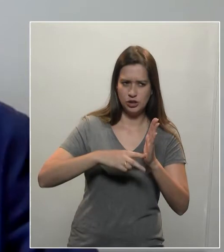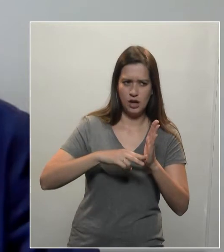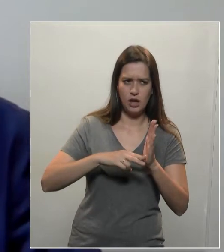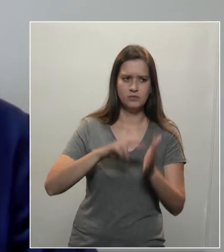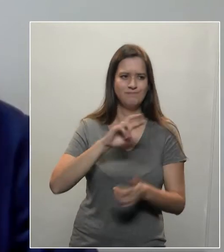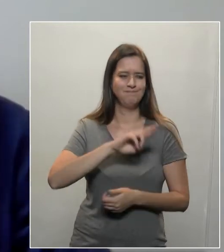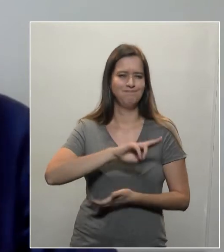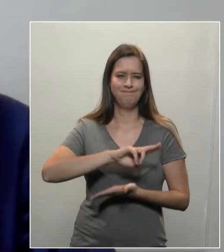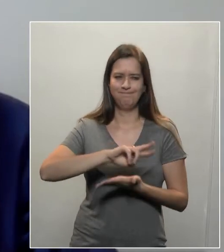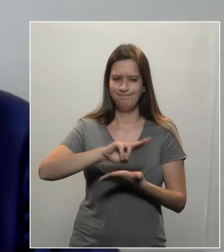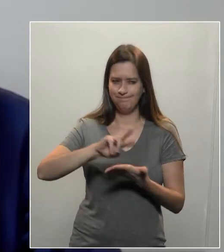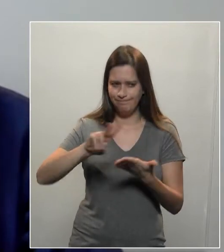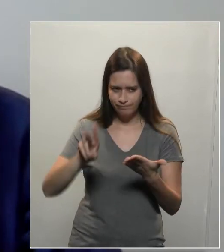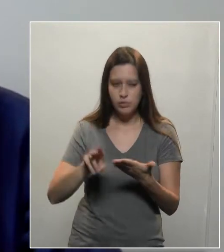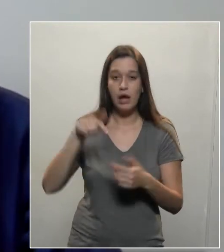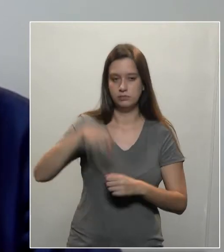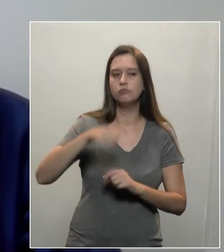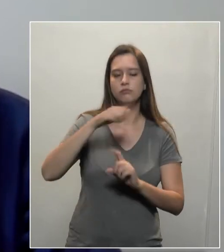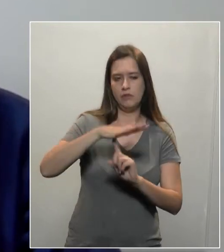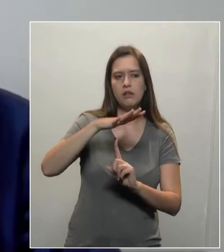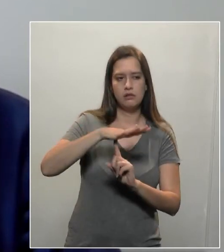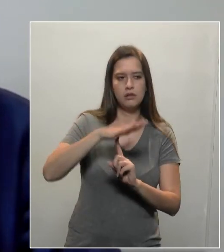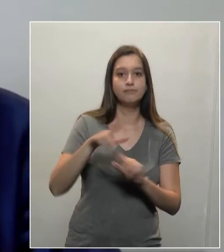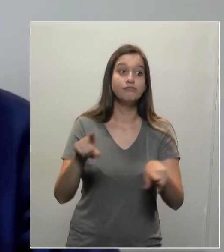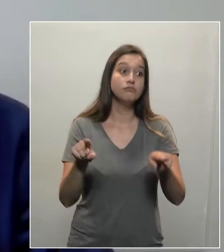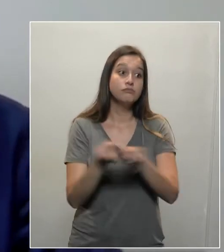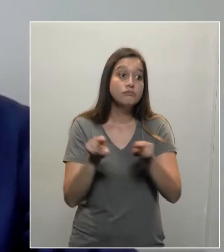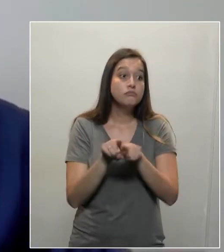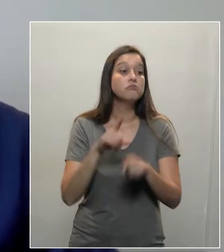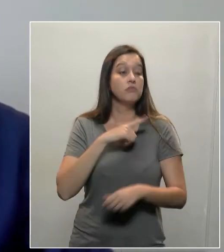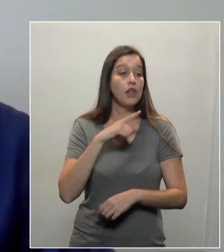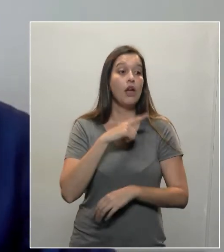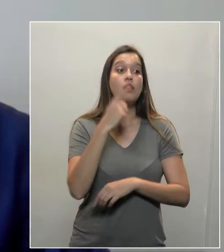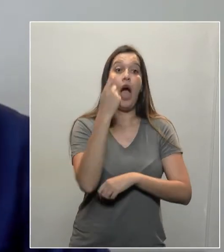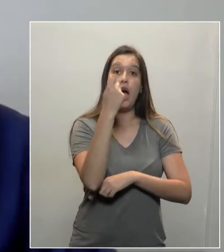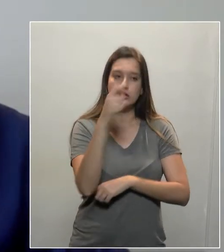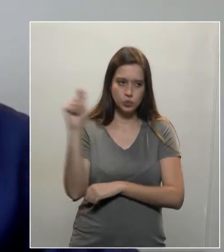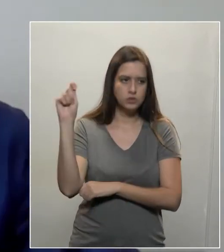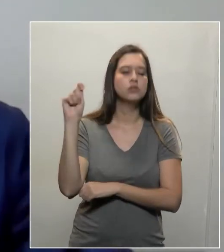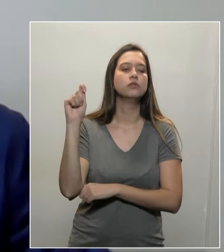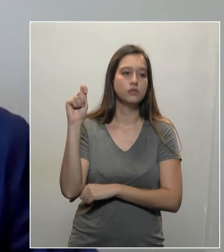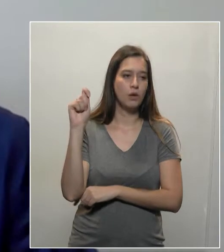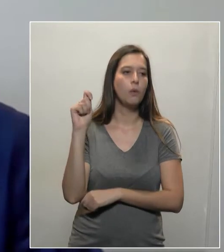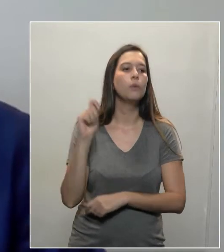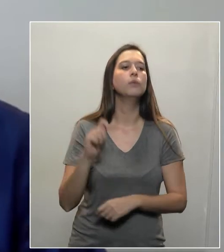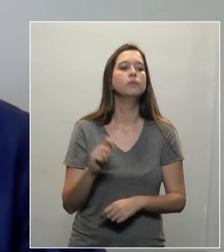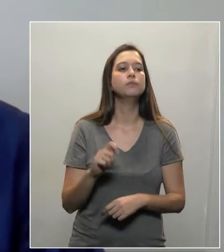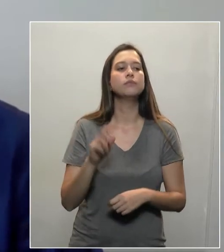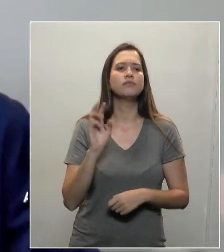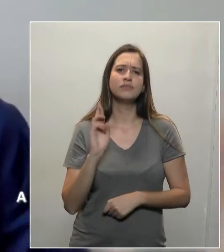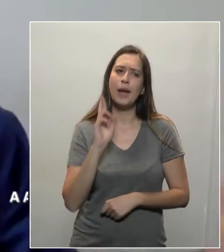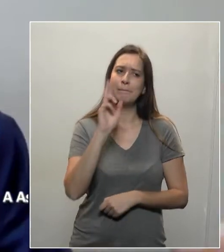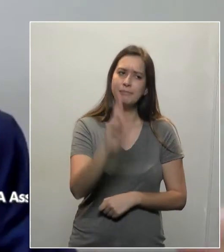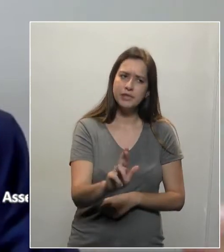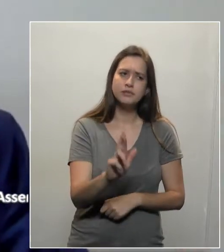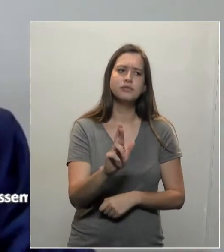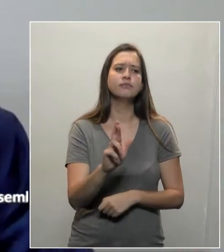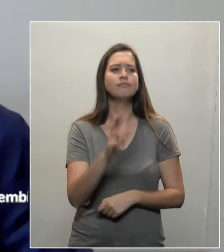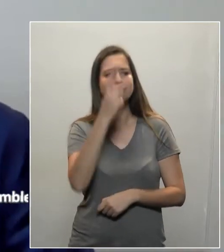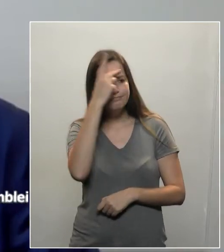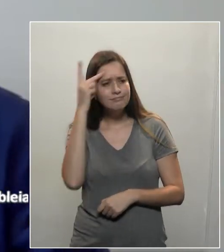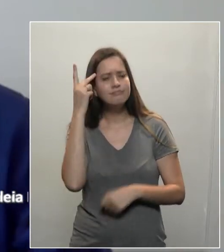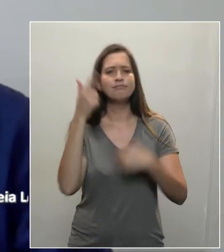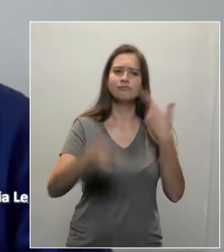e temos também associações de servidores que representam, por exemplo, os servidores, o pessoal militar.